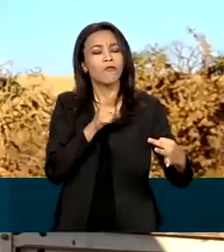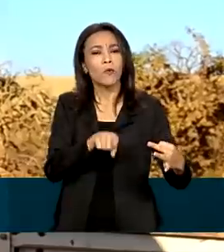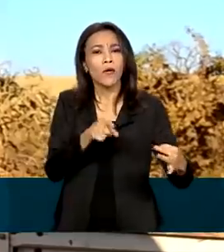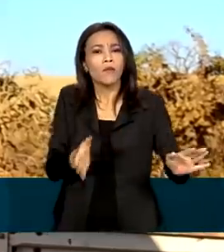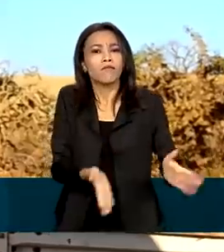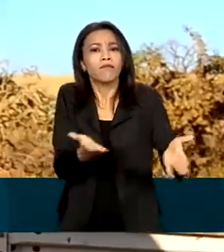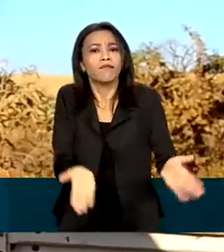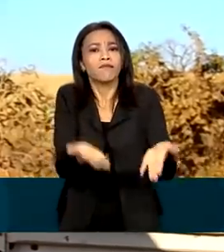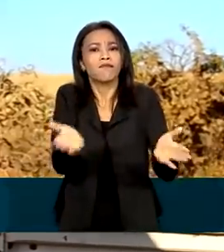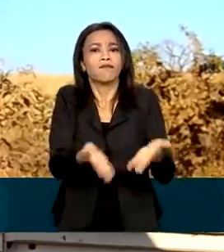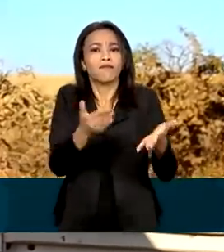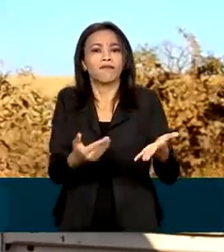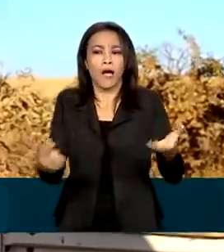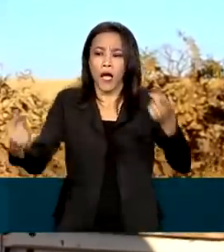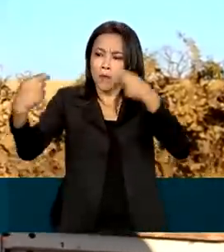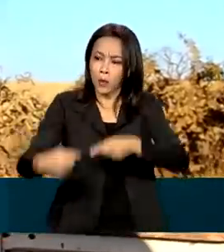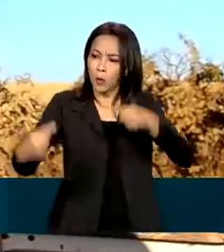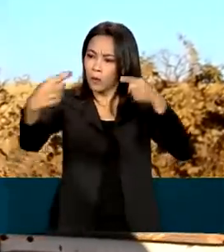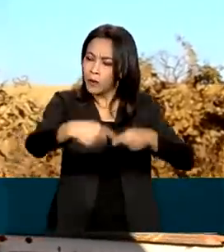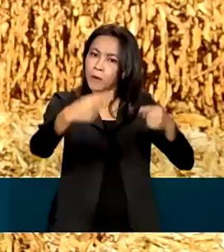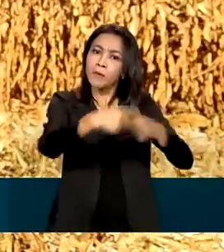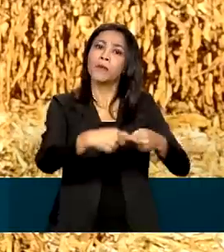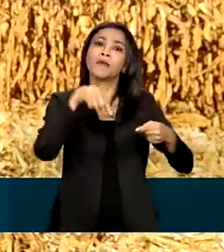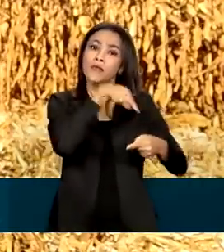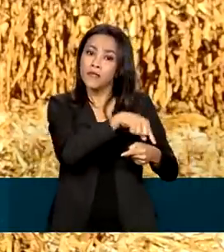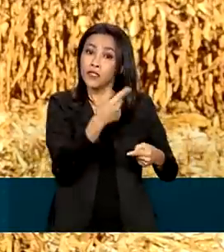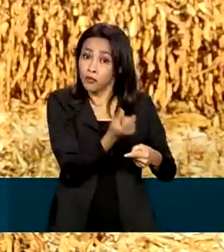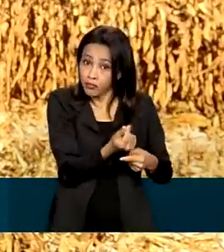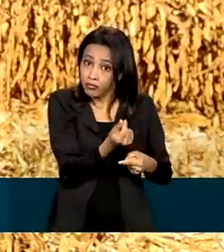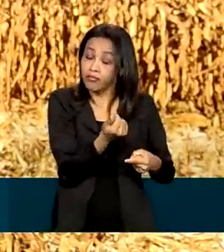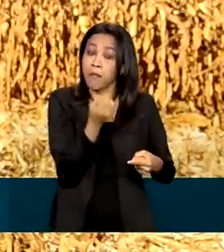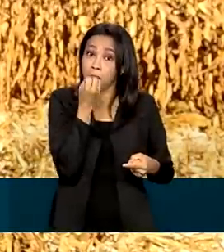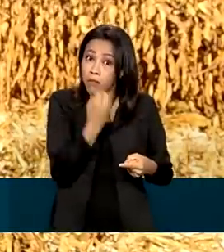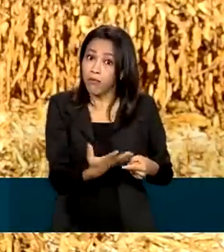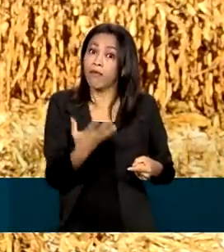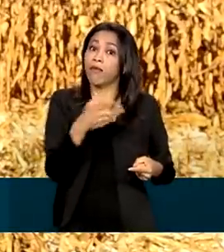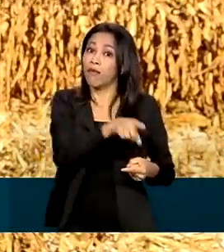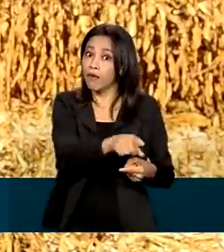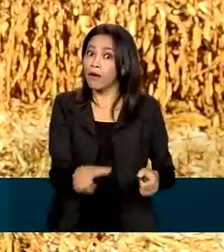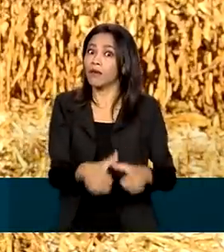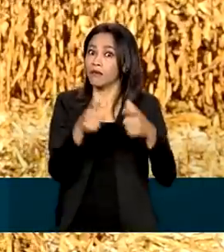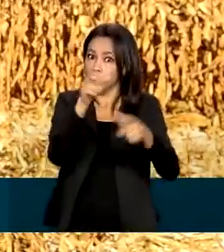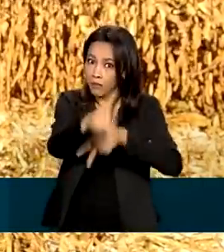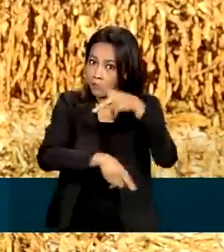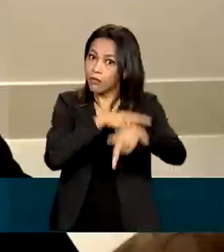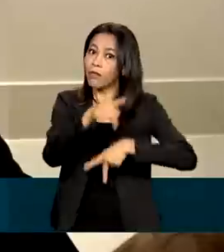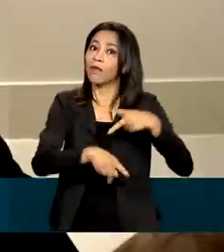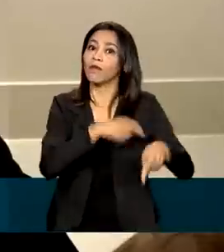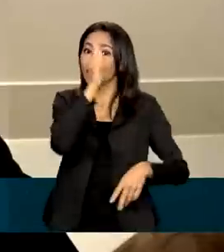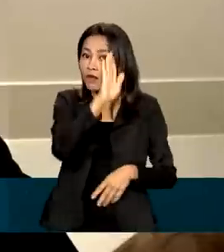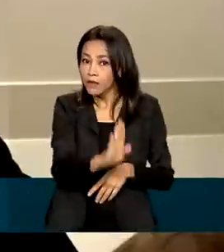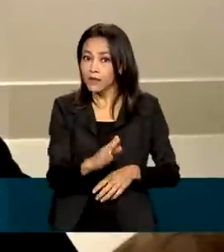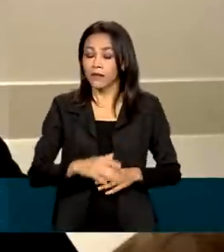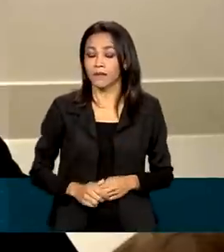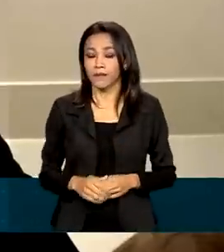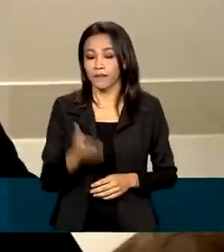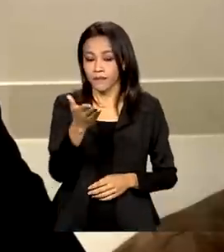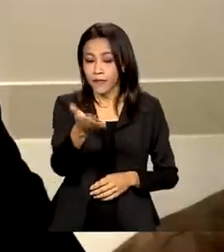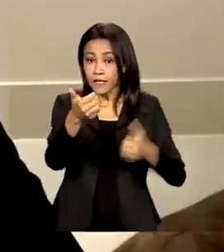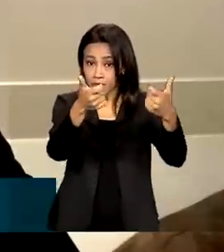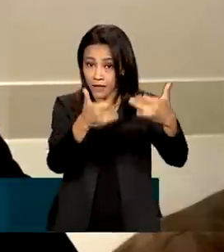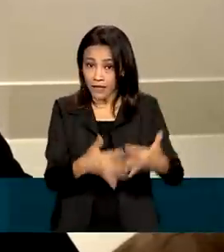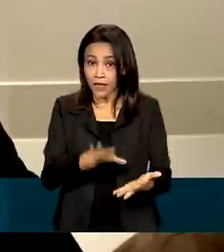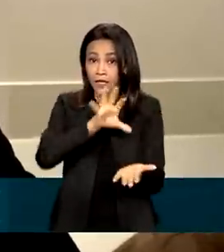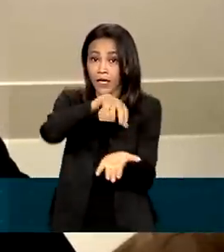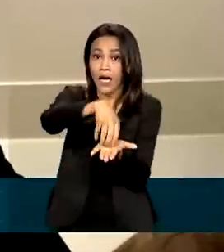ainda mais a concorrência e a inclusão financeira de uma parte grande da população. As cooperativas, né, elas têm